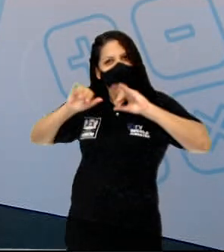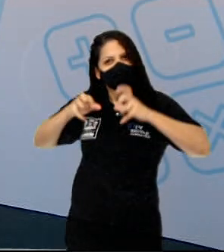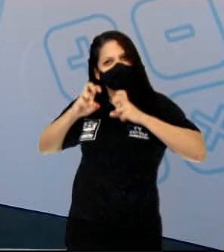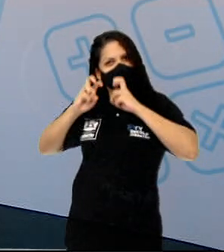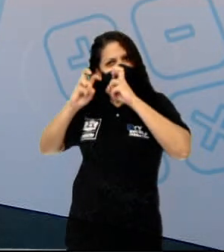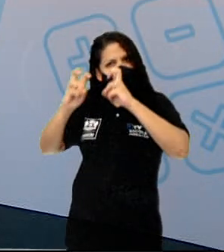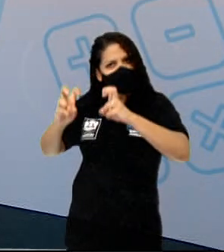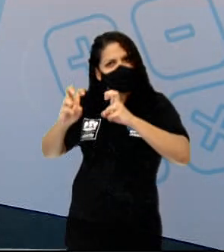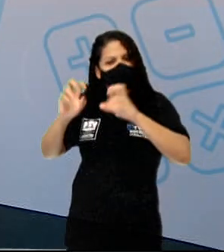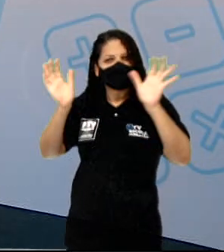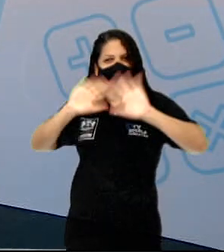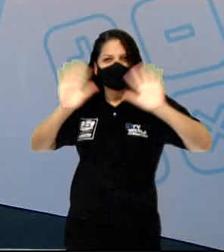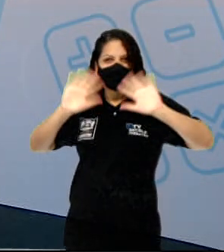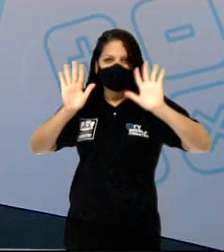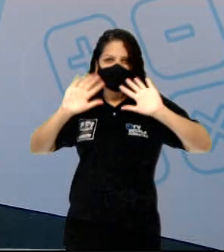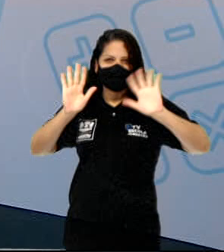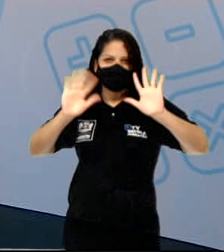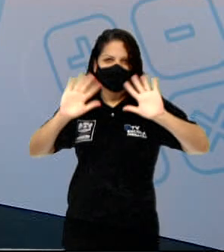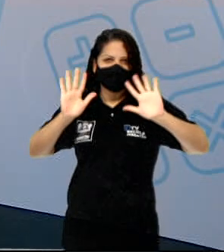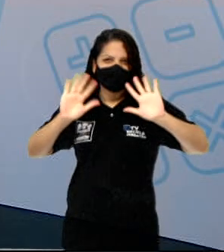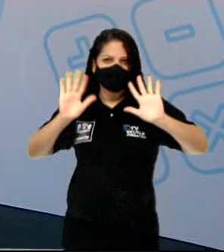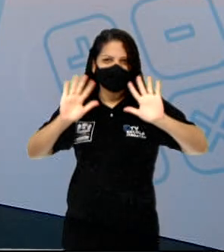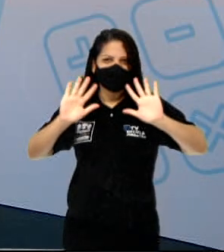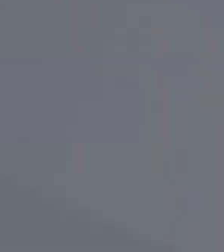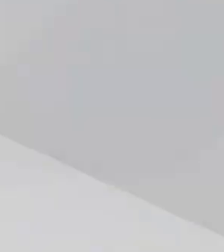com Deus e até a próxima aula. É Rocha!